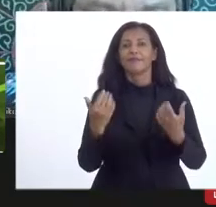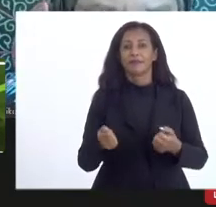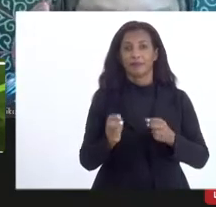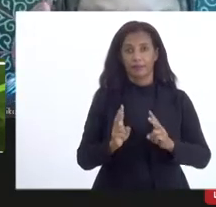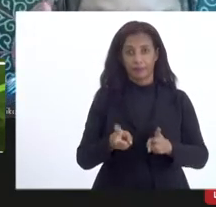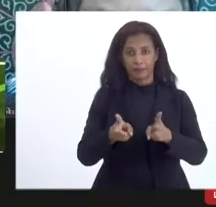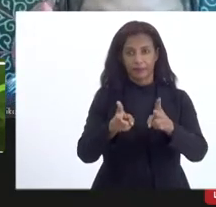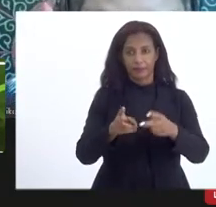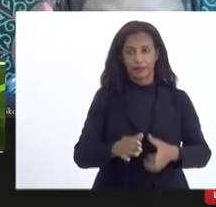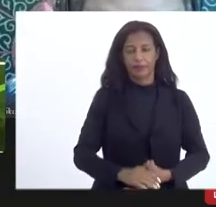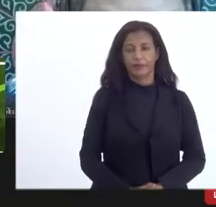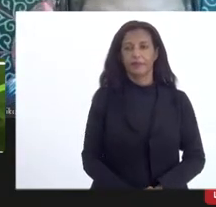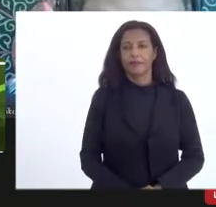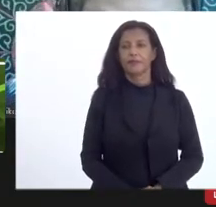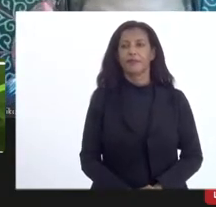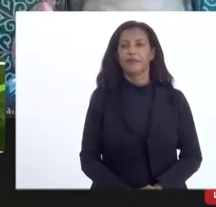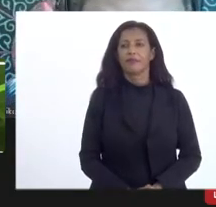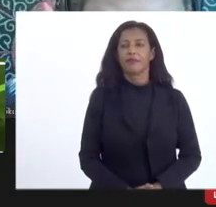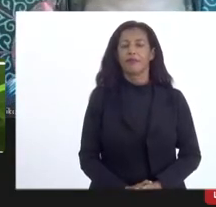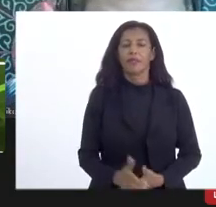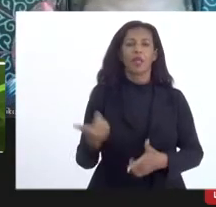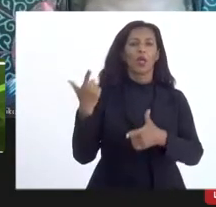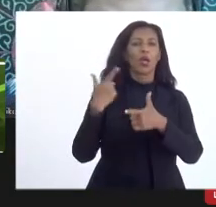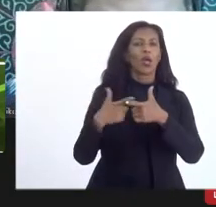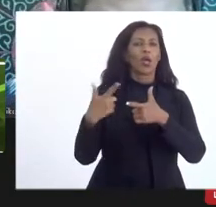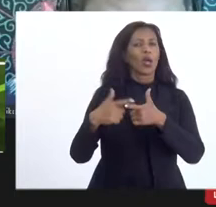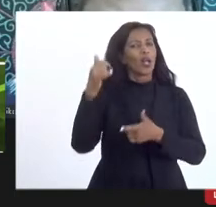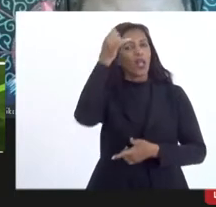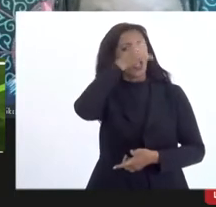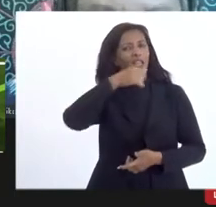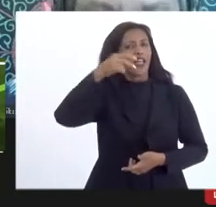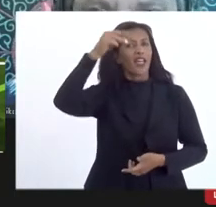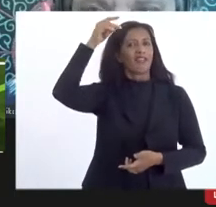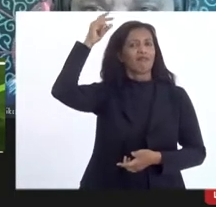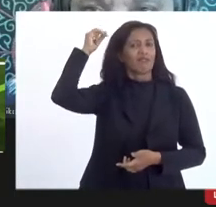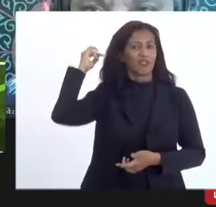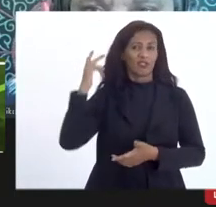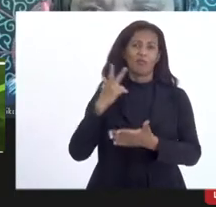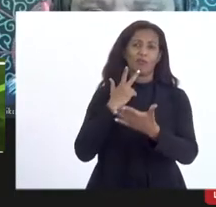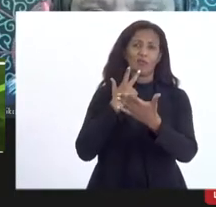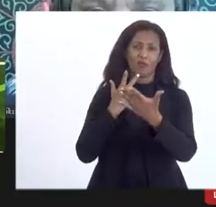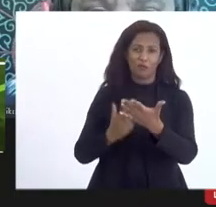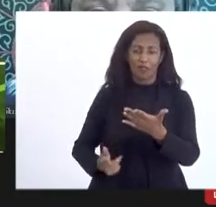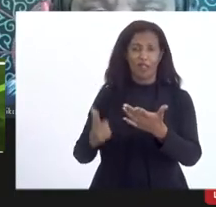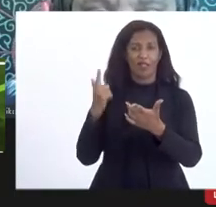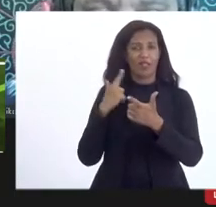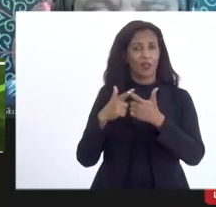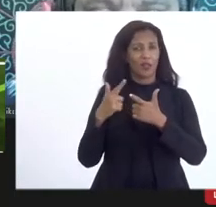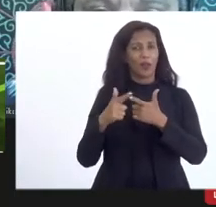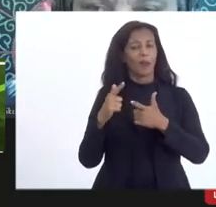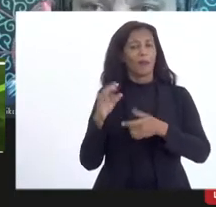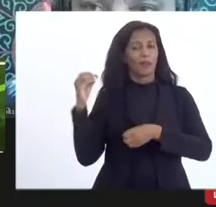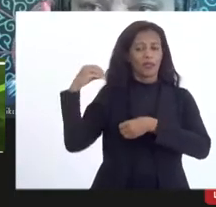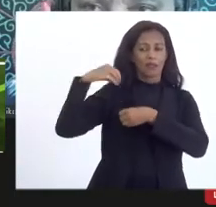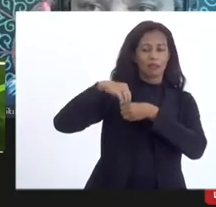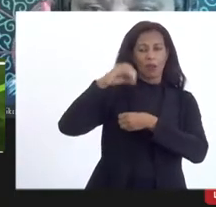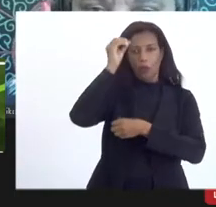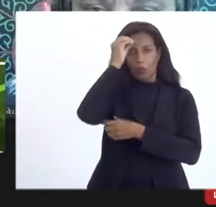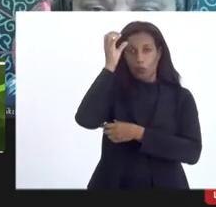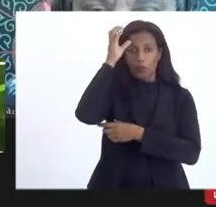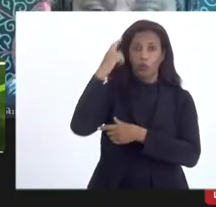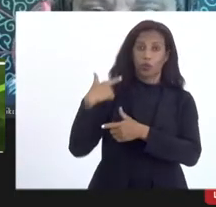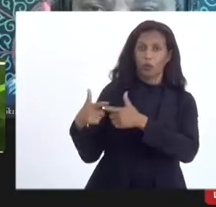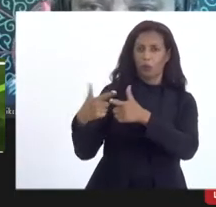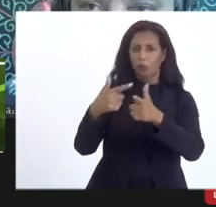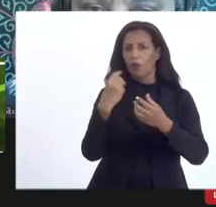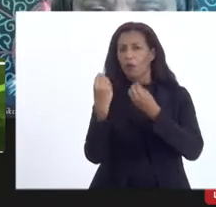então? Vamos. O problema é antigo, mas o Paulão também chamei, porque também está acompanhando esse problema nos pontos de cultura. Acho que tem muito problema e